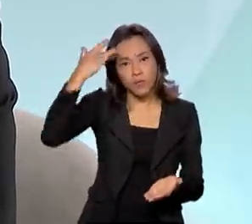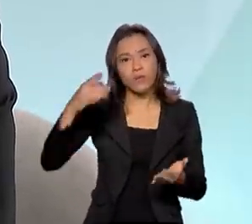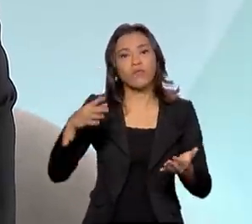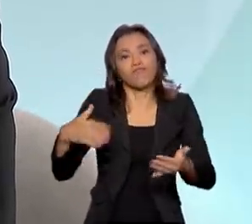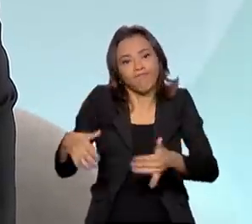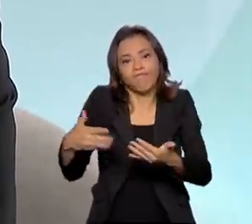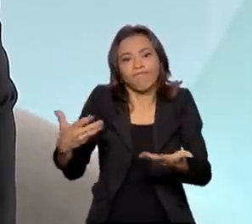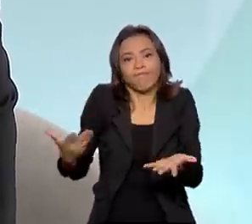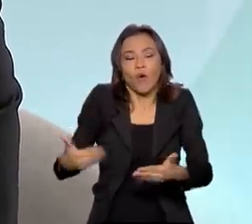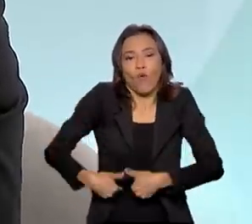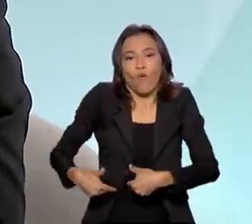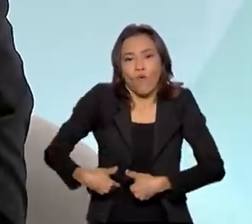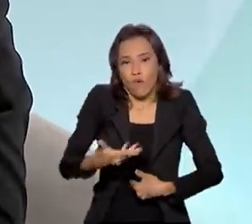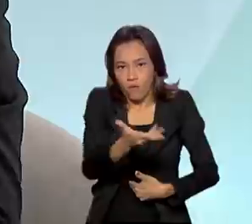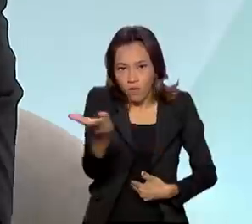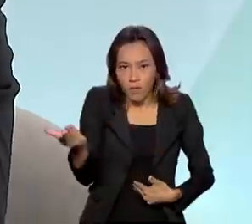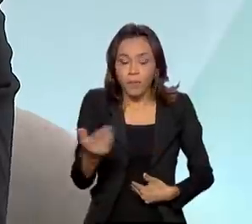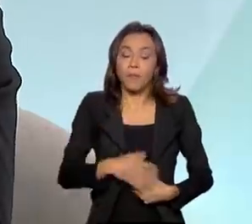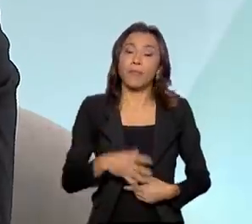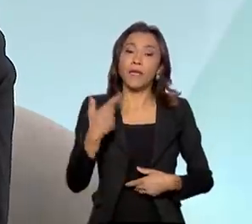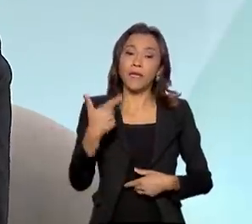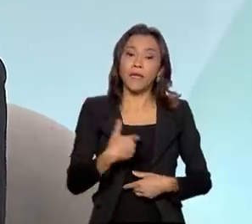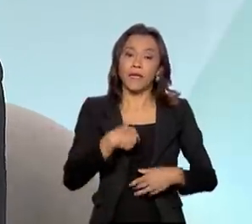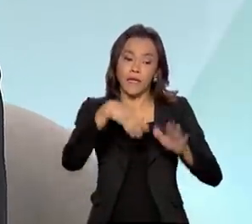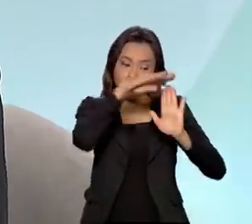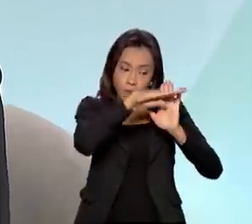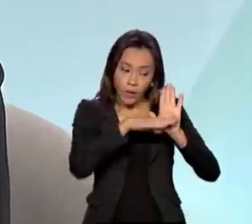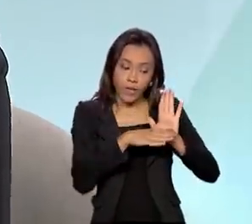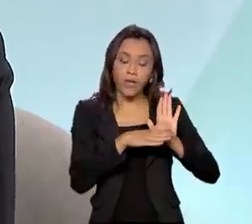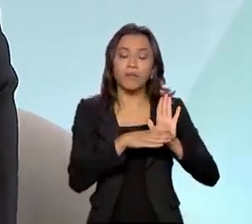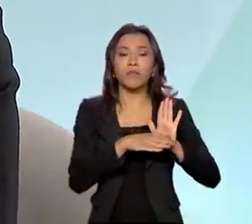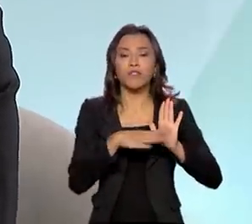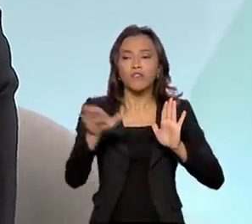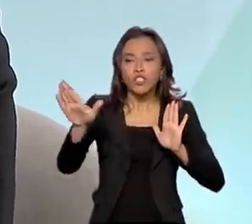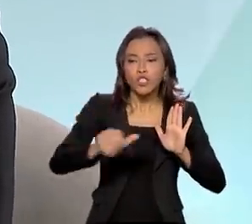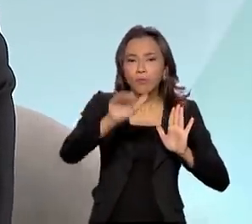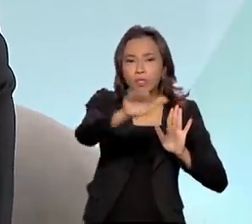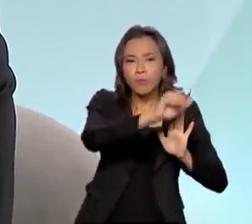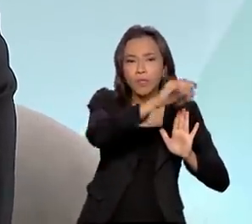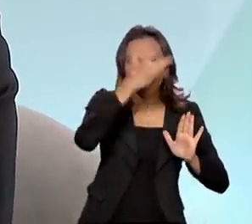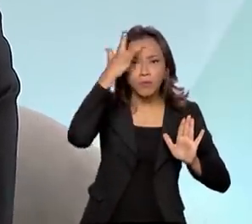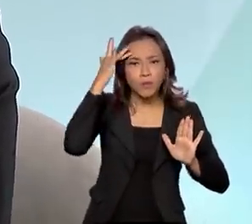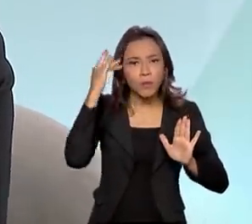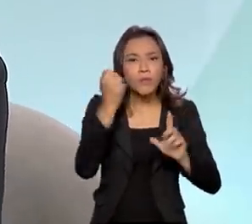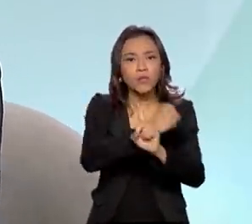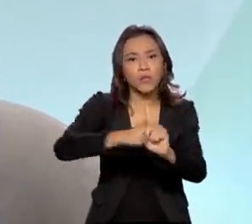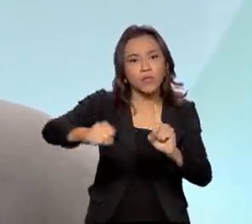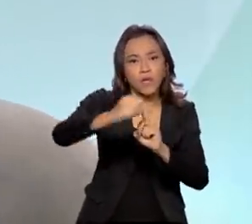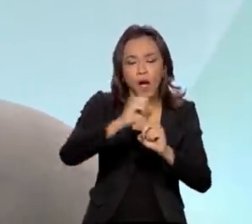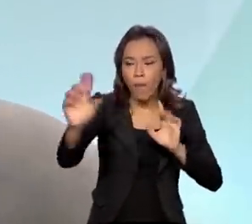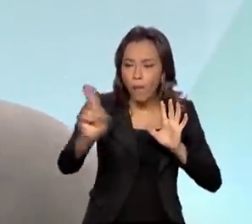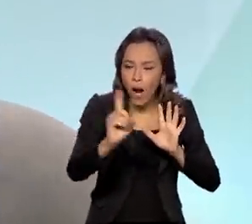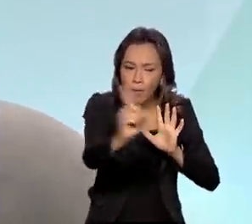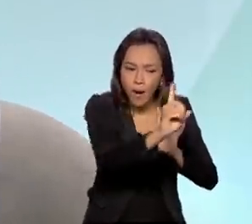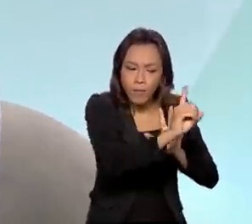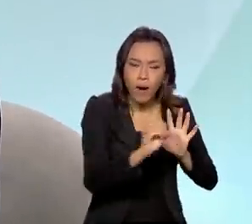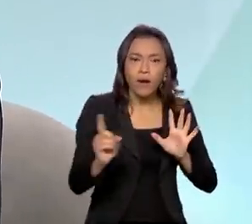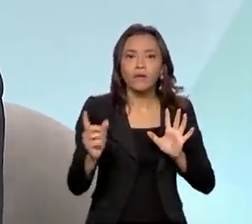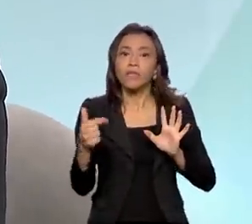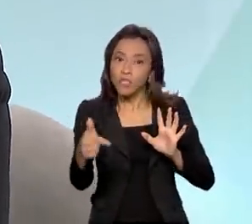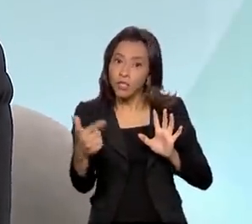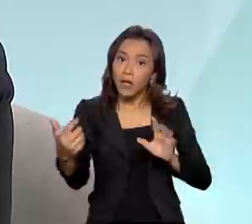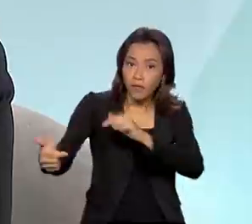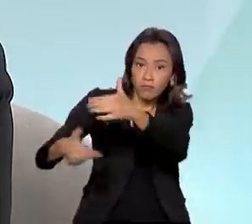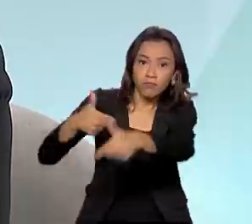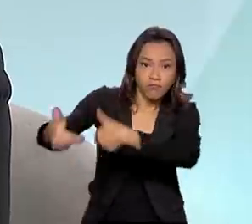E o Brasil Fraterno buscou justamente interligar vários atores da sociedade que já estavam se movimentando nesse